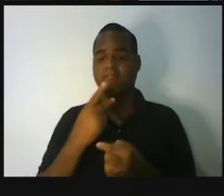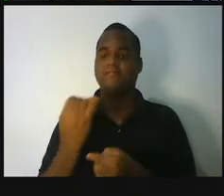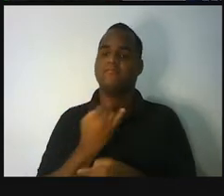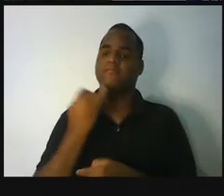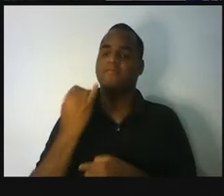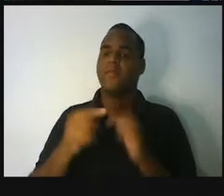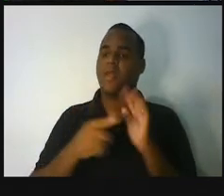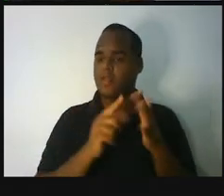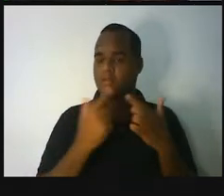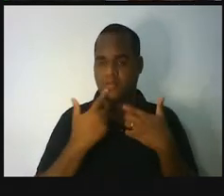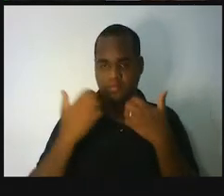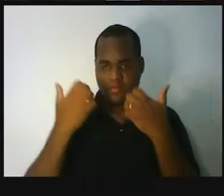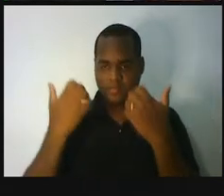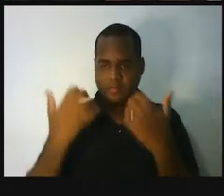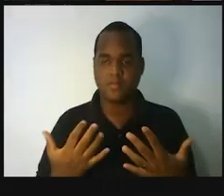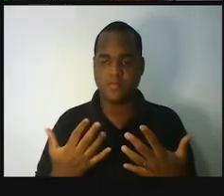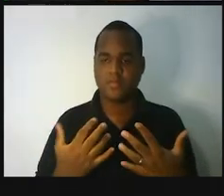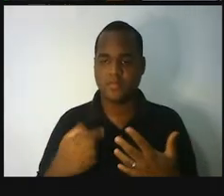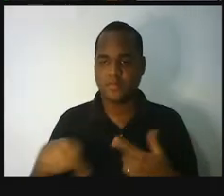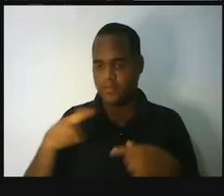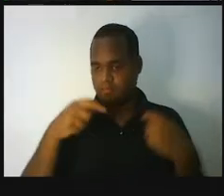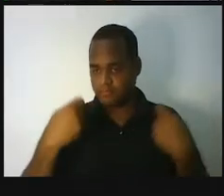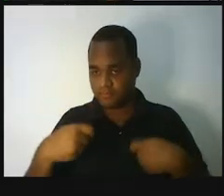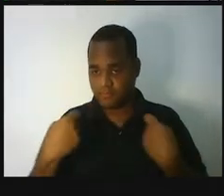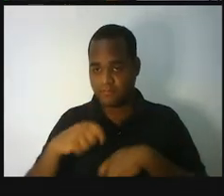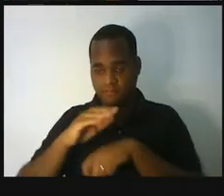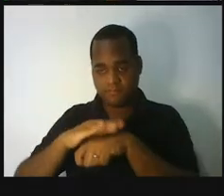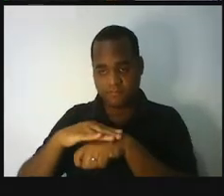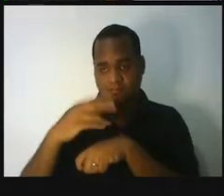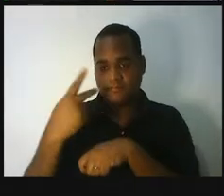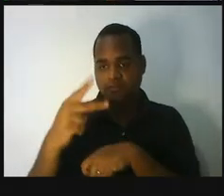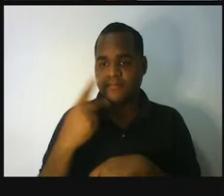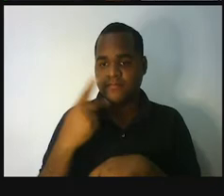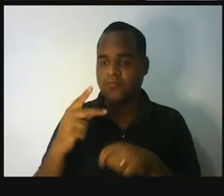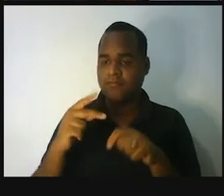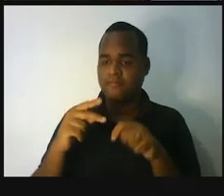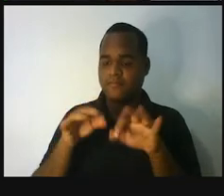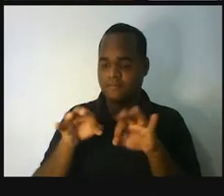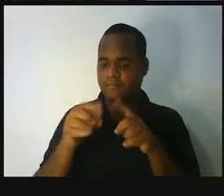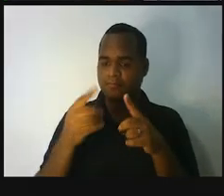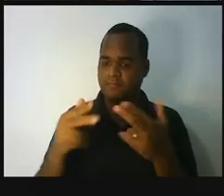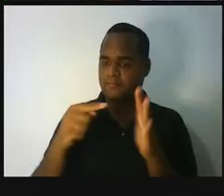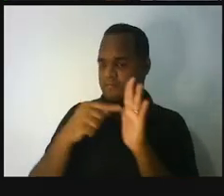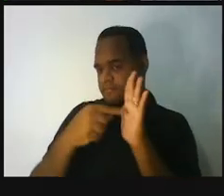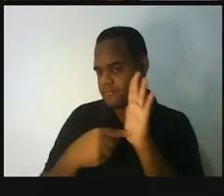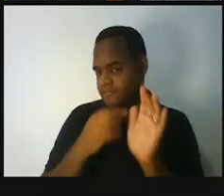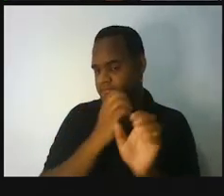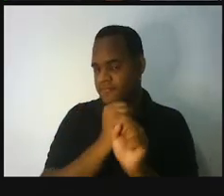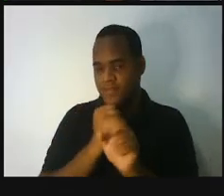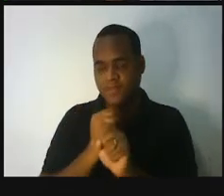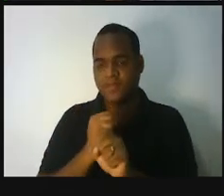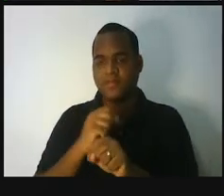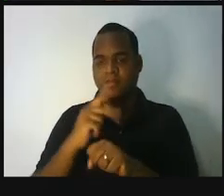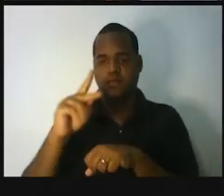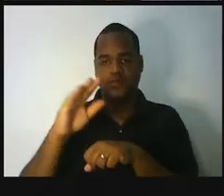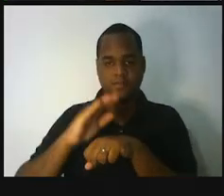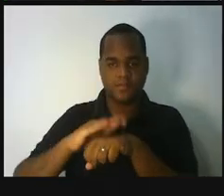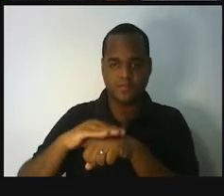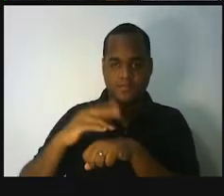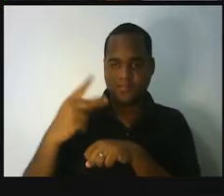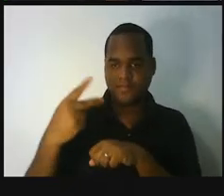de eu mostrar a tabela, a gente vai precisar, você vai precisar ter em mãos, uma calculadorazinha, que pode ser a calculadora, que pode ser celular,